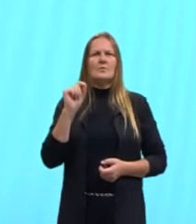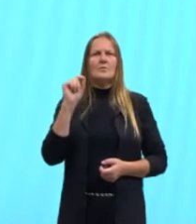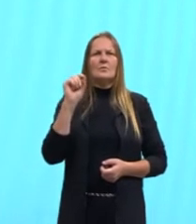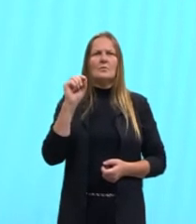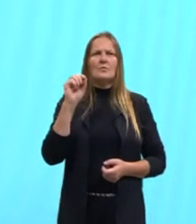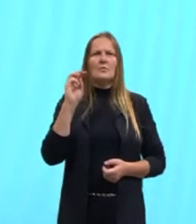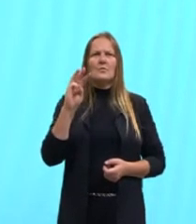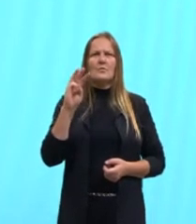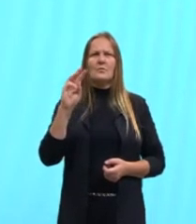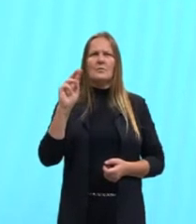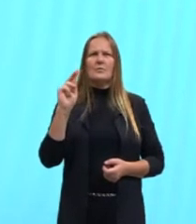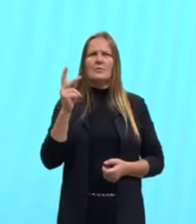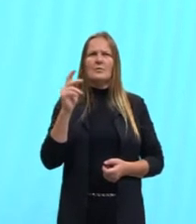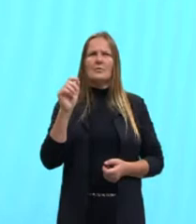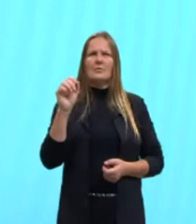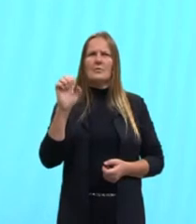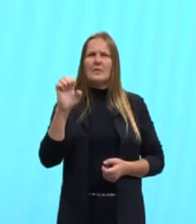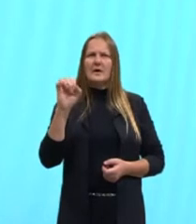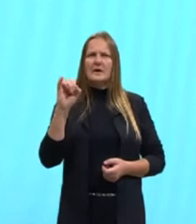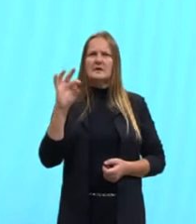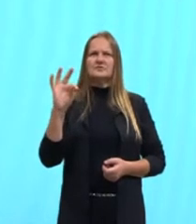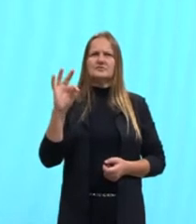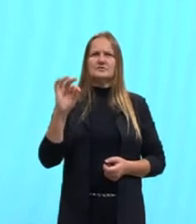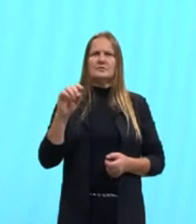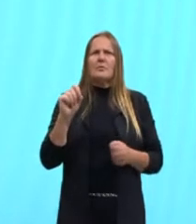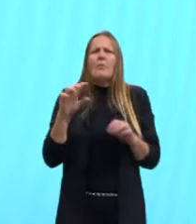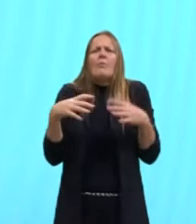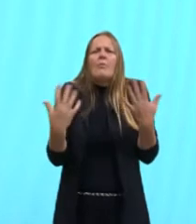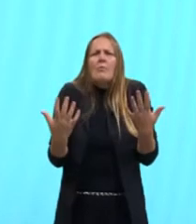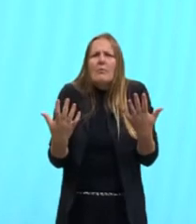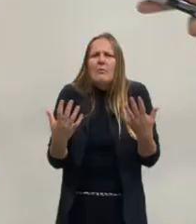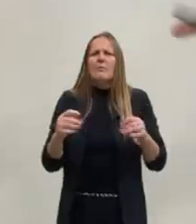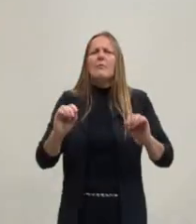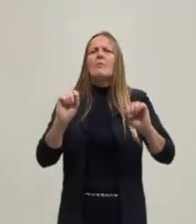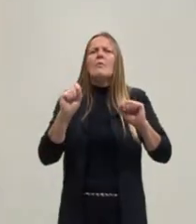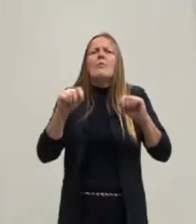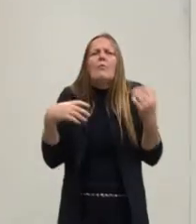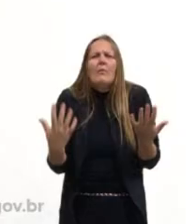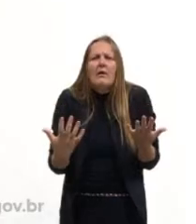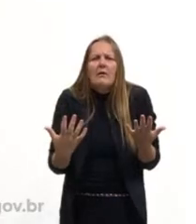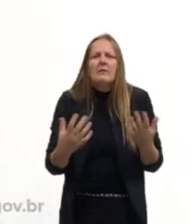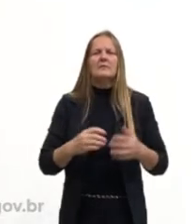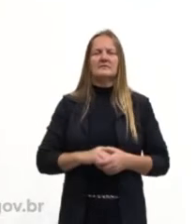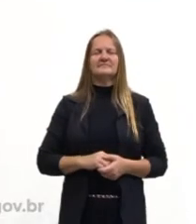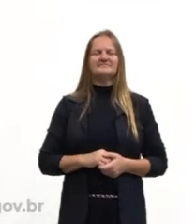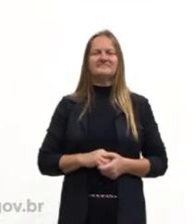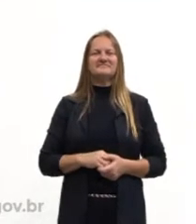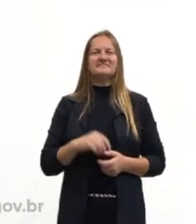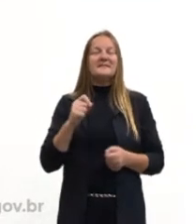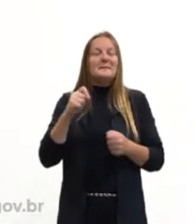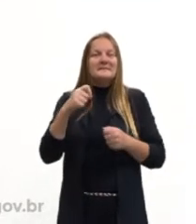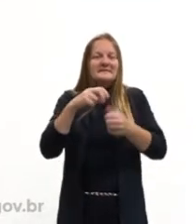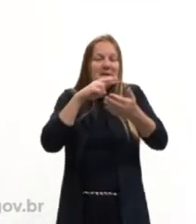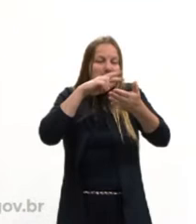Então, os elementos de referência têm a função de levar o pensamento do leitor, ok?